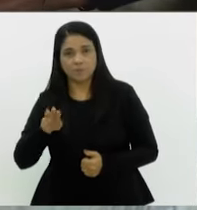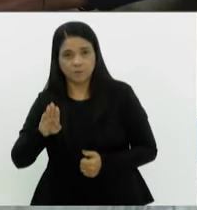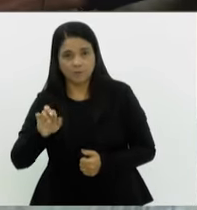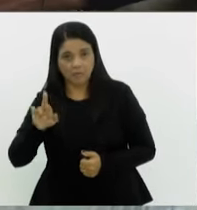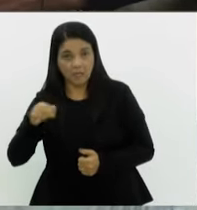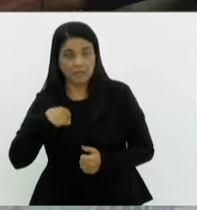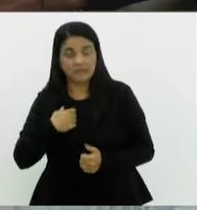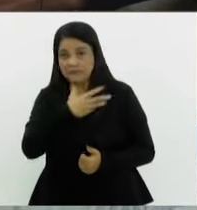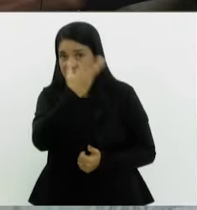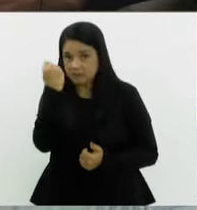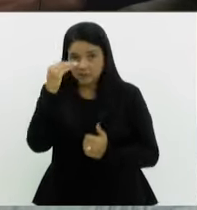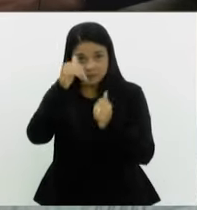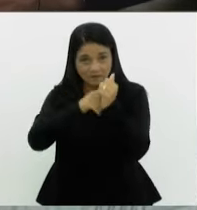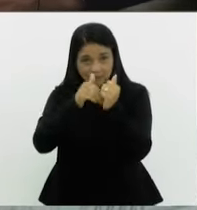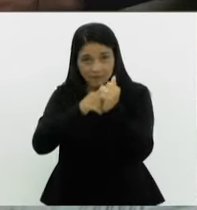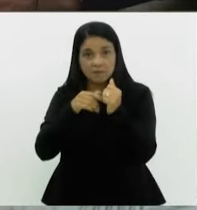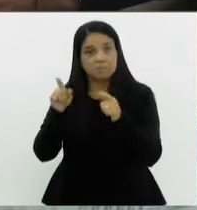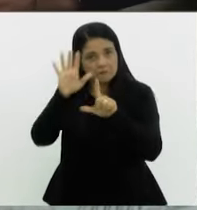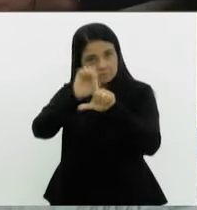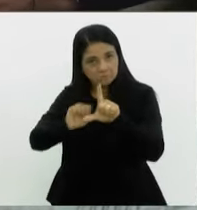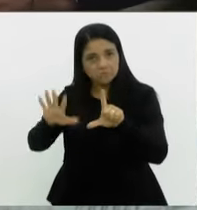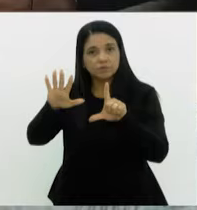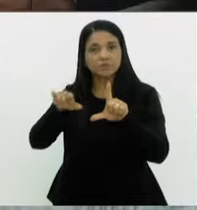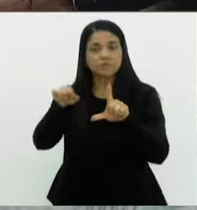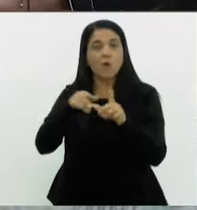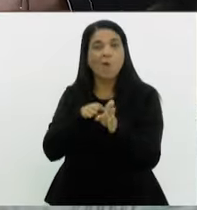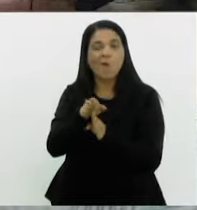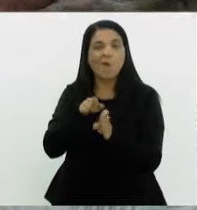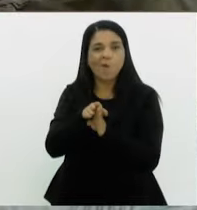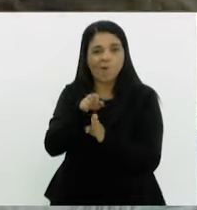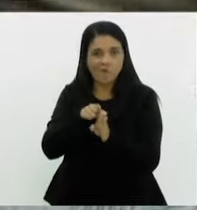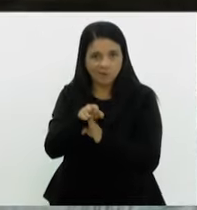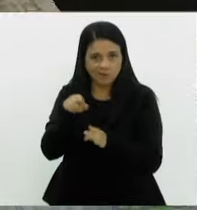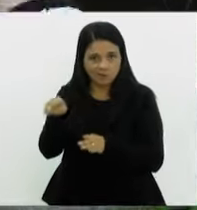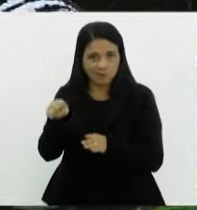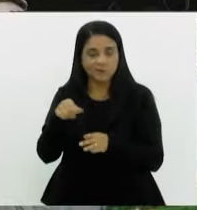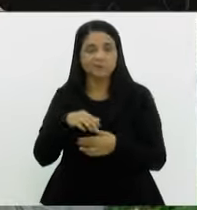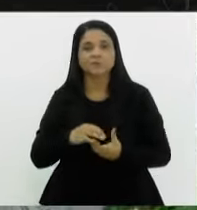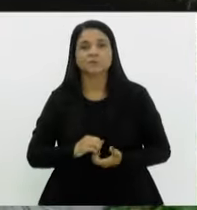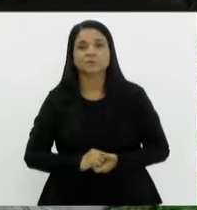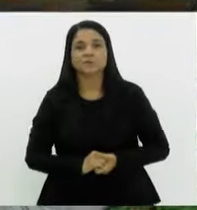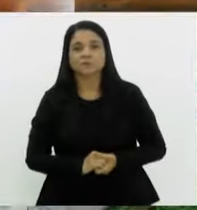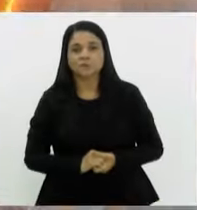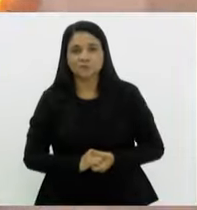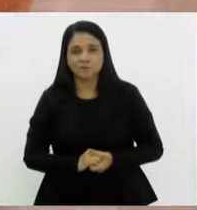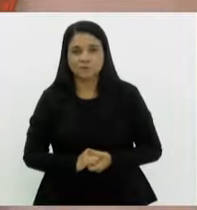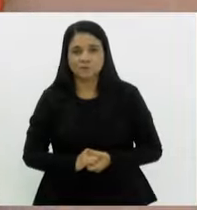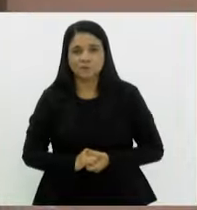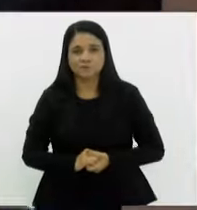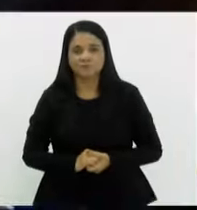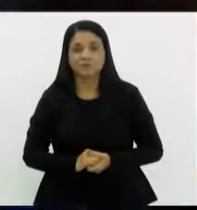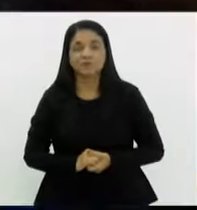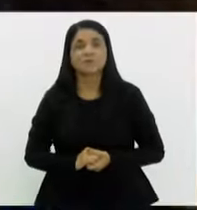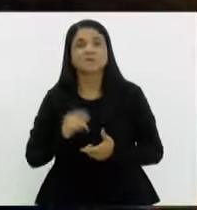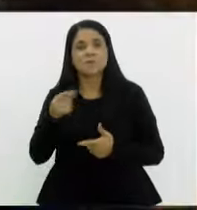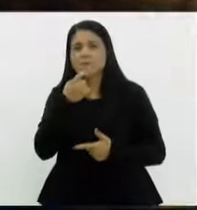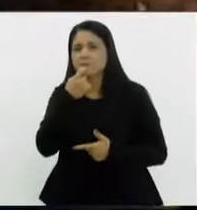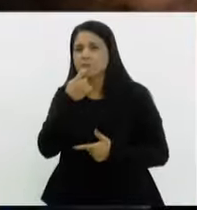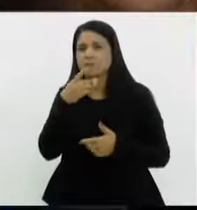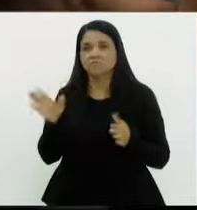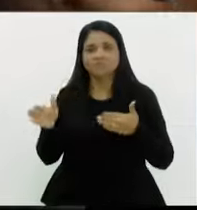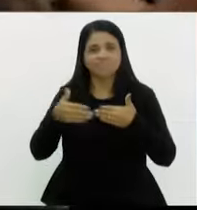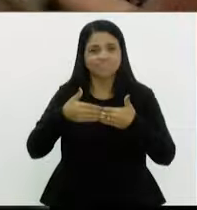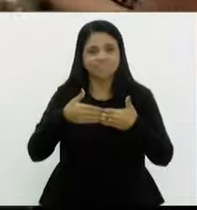não lembra da senha da conta, pode recuperá-la a partir das orientações da própria plataforma. Com a proximidade do